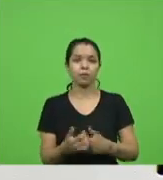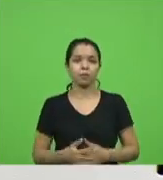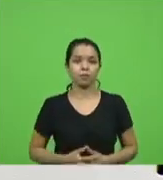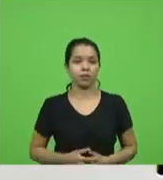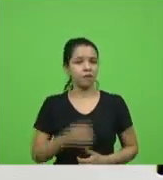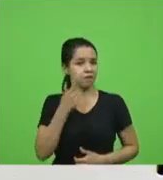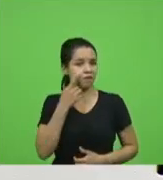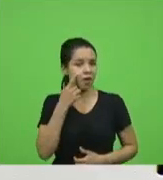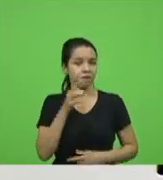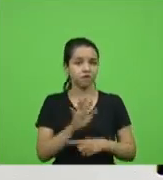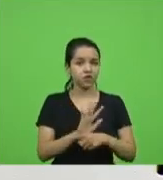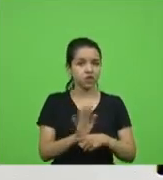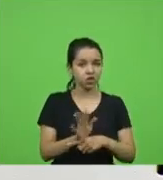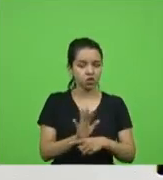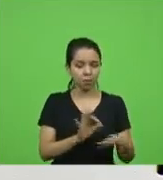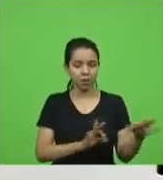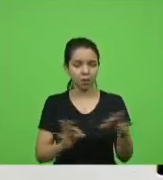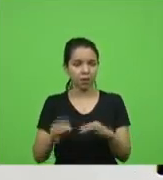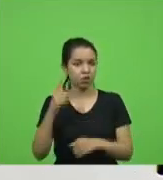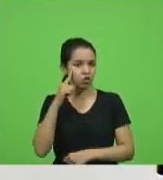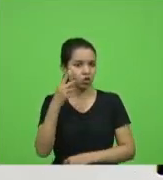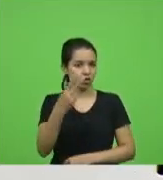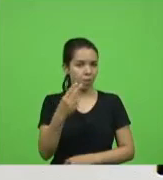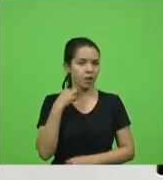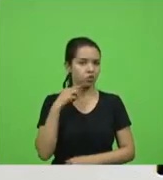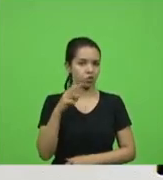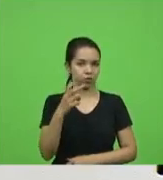dia 2 de maio de 2020 olha só